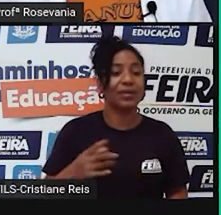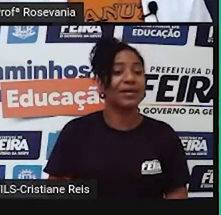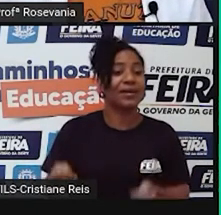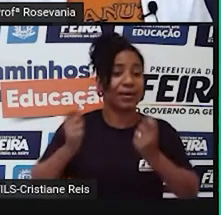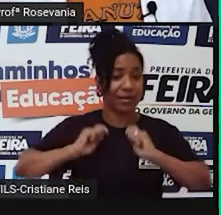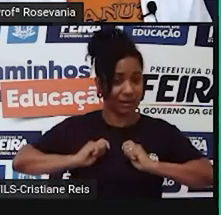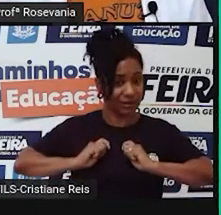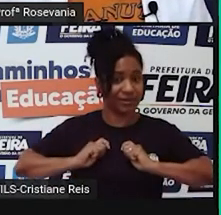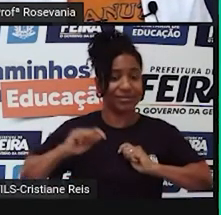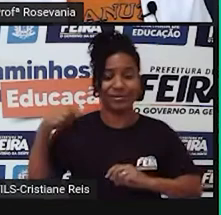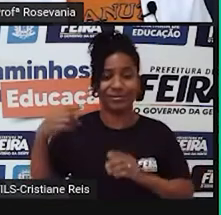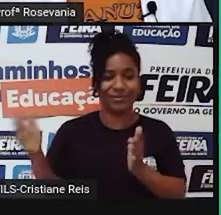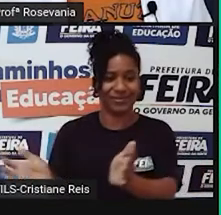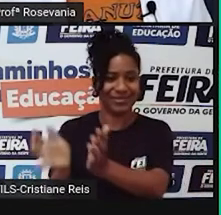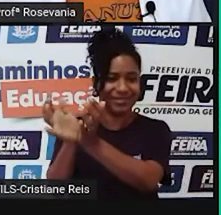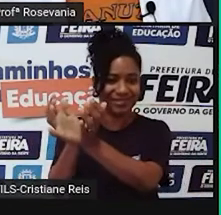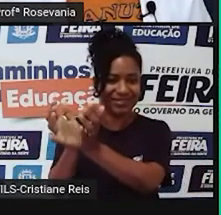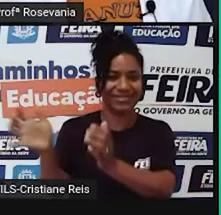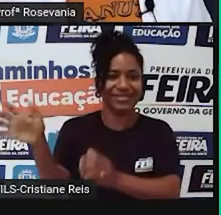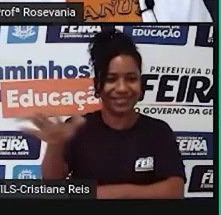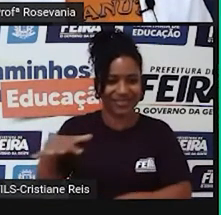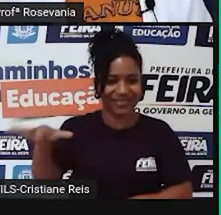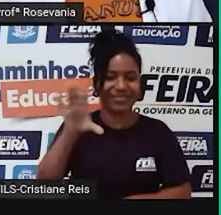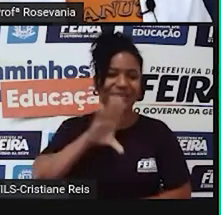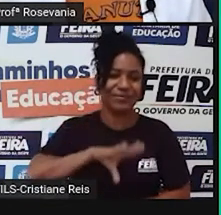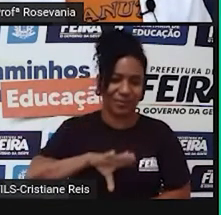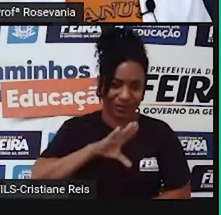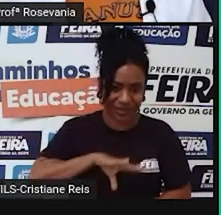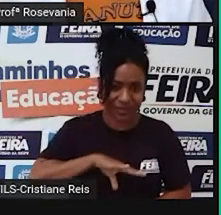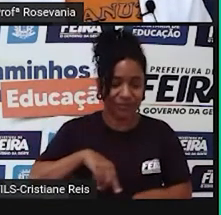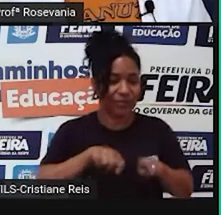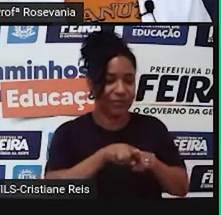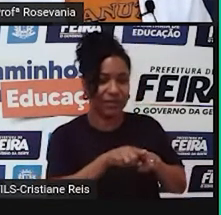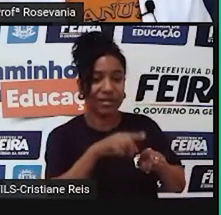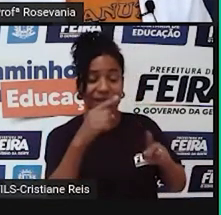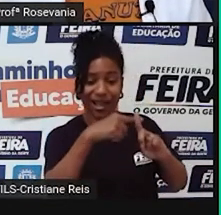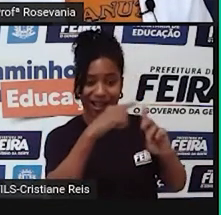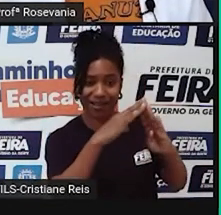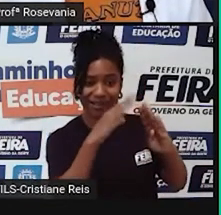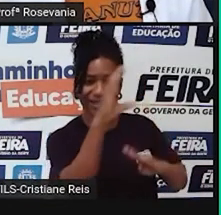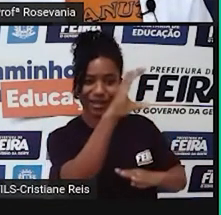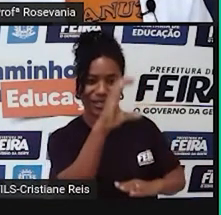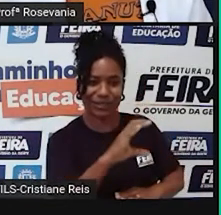A ideia do catolicismo com suas igrejas, né,